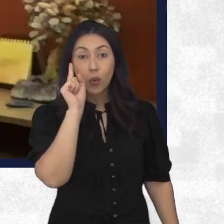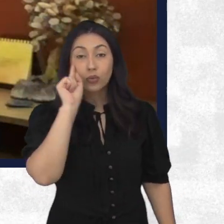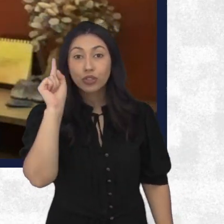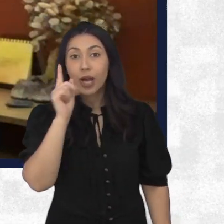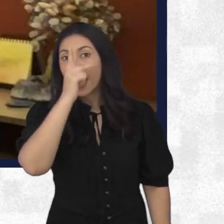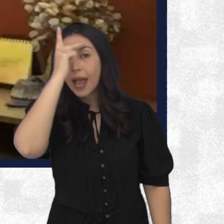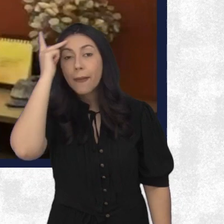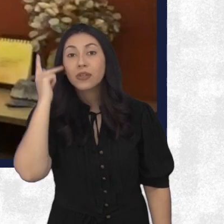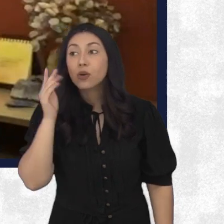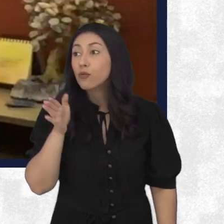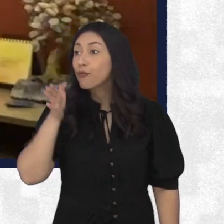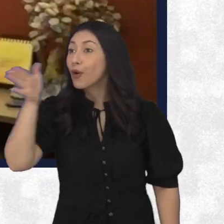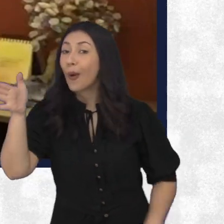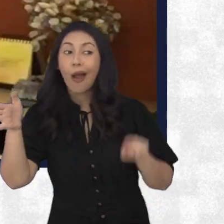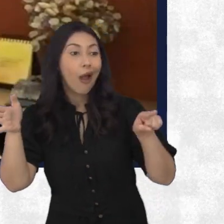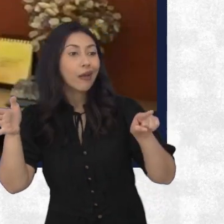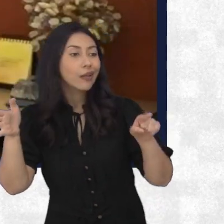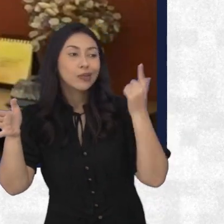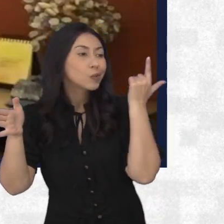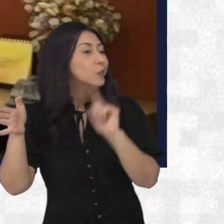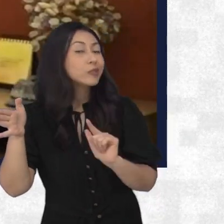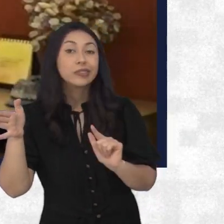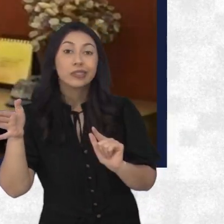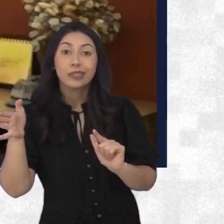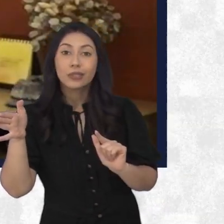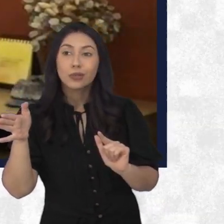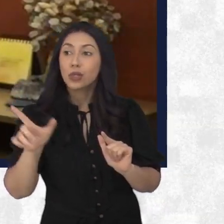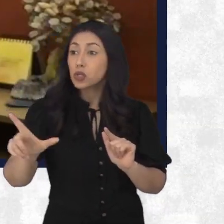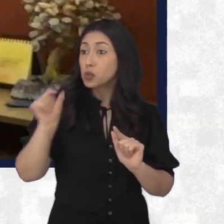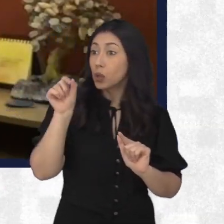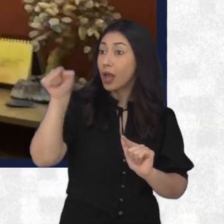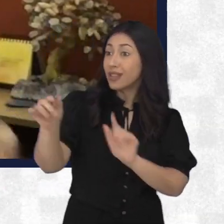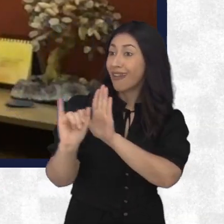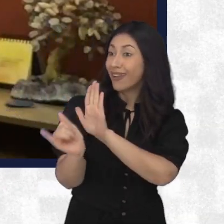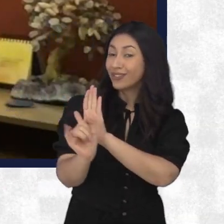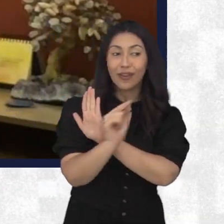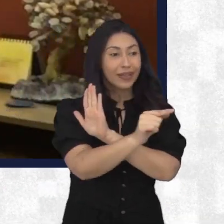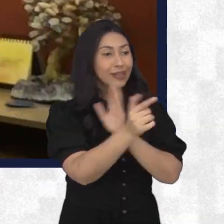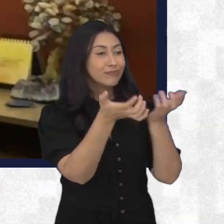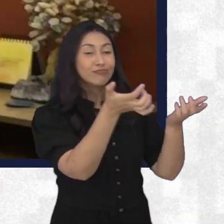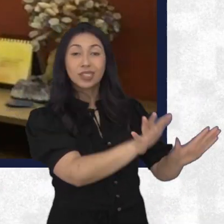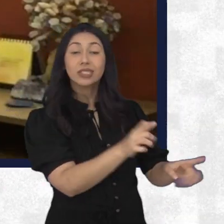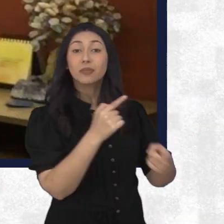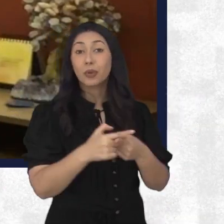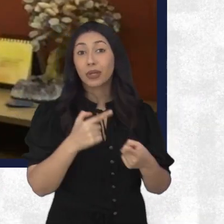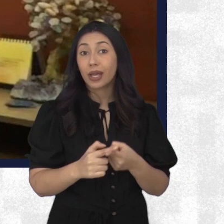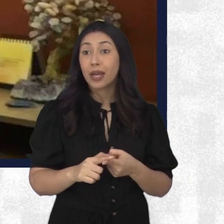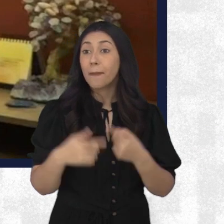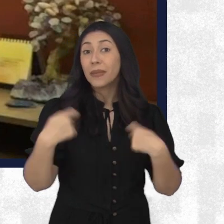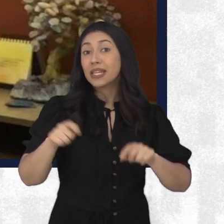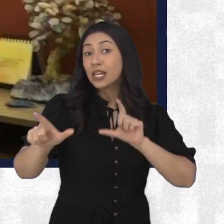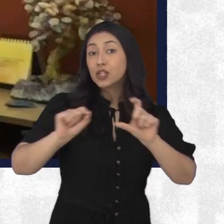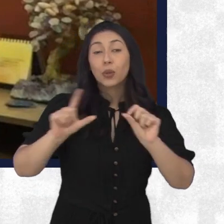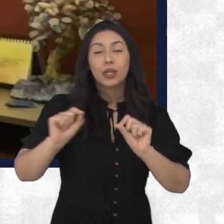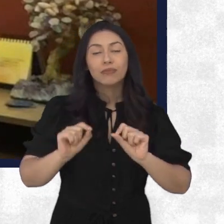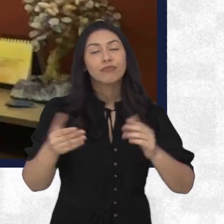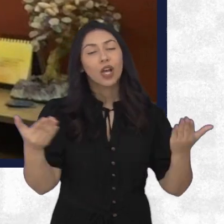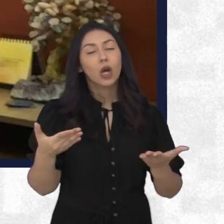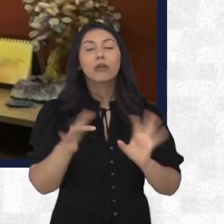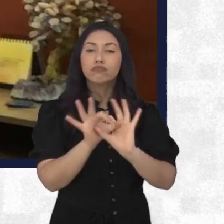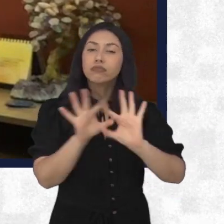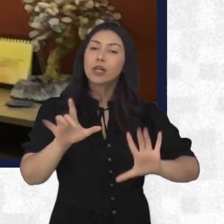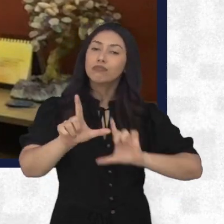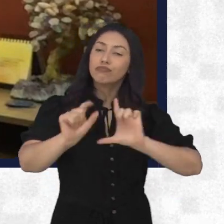candidato que é muito preparado, foi para um concurso e não foi para outro, optou por um edital e não optou por outro, a administração vai conseguir escolher os